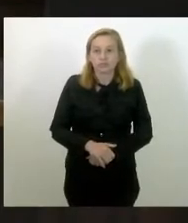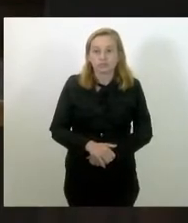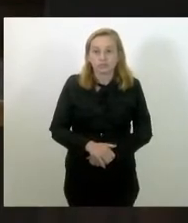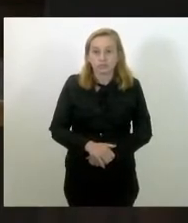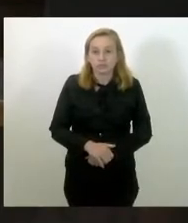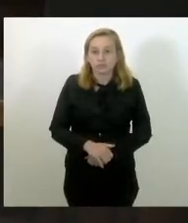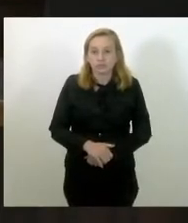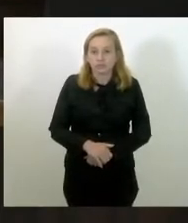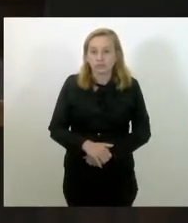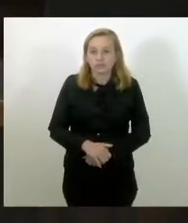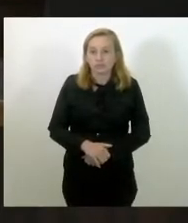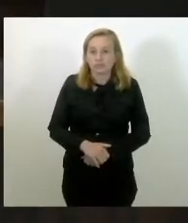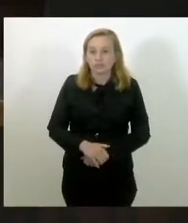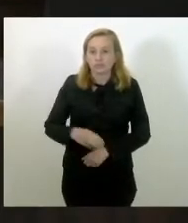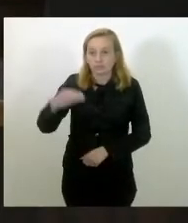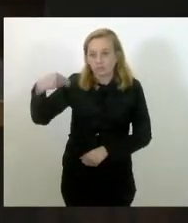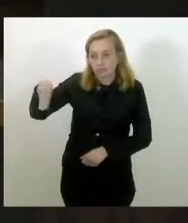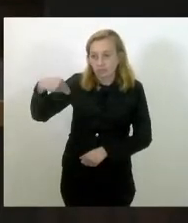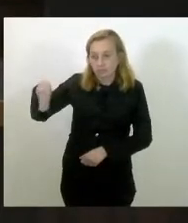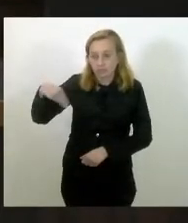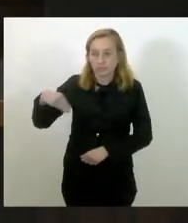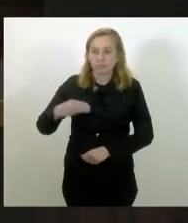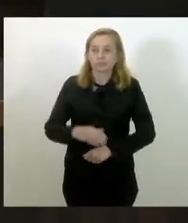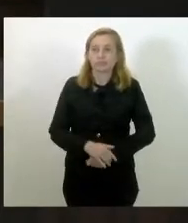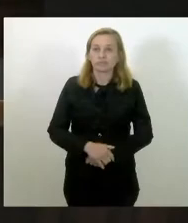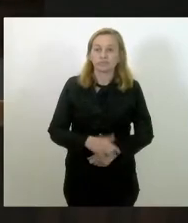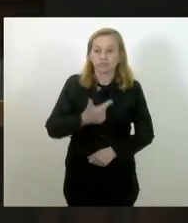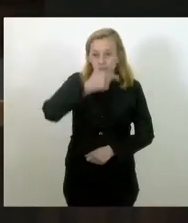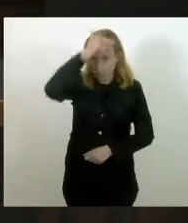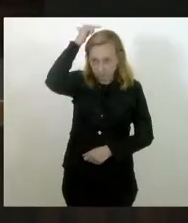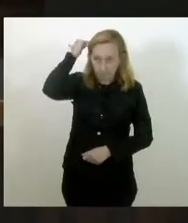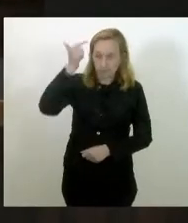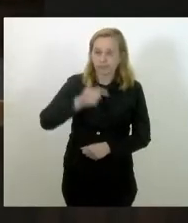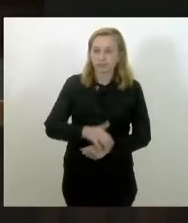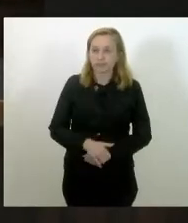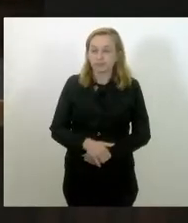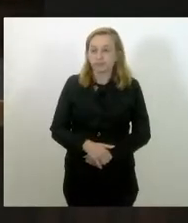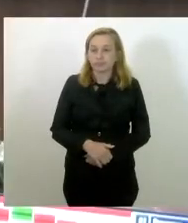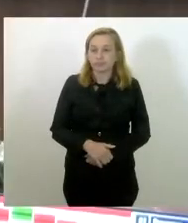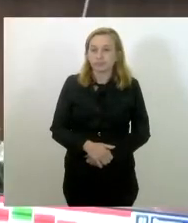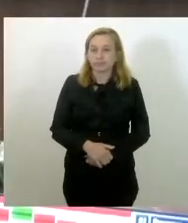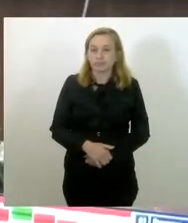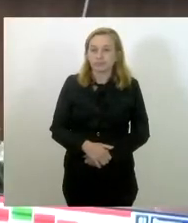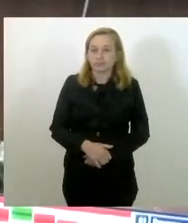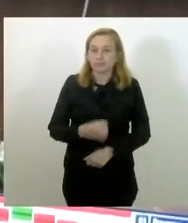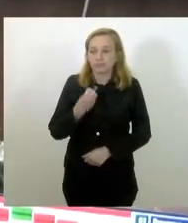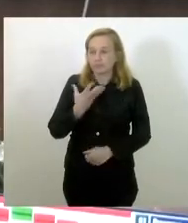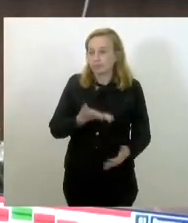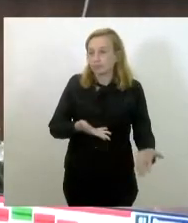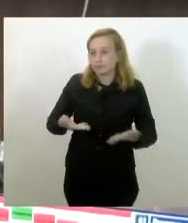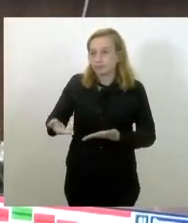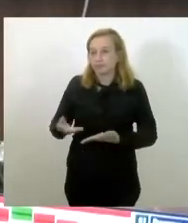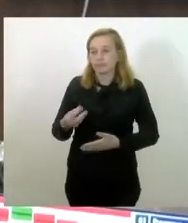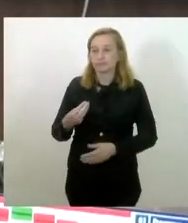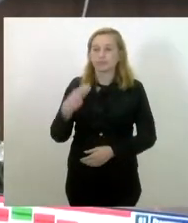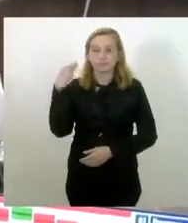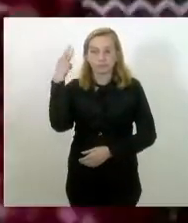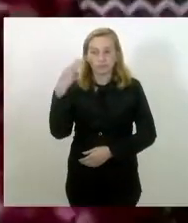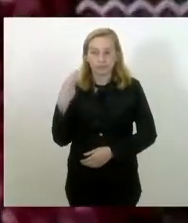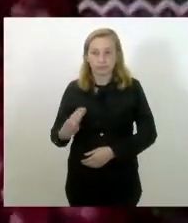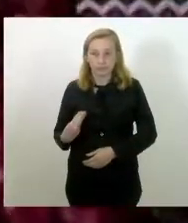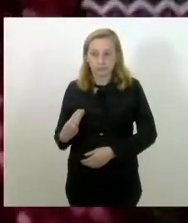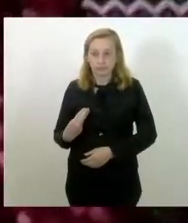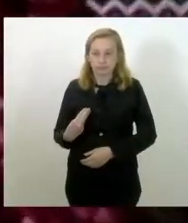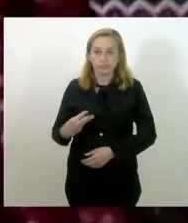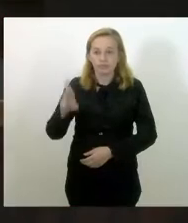Carlos Mink, Luiz Paulo, Sérgio Fernandes, Seja bem-vindo. Mônica Francisco, presidente.